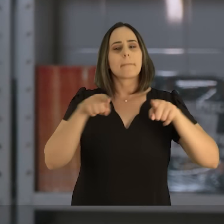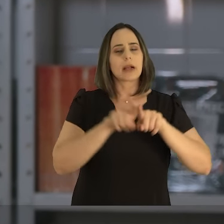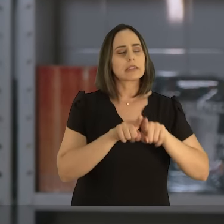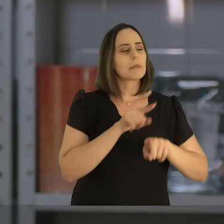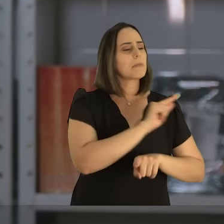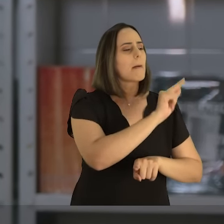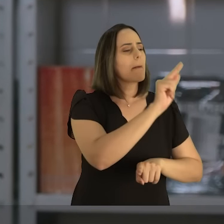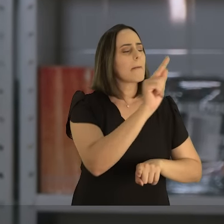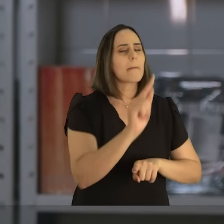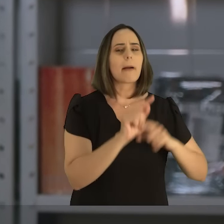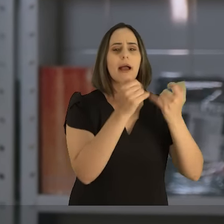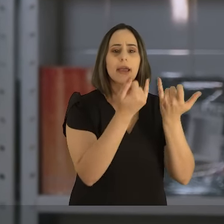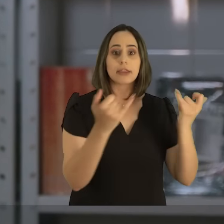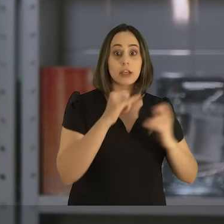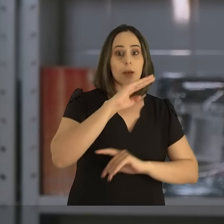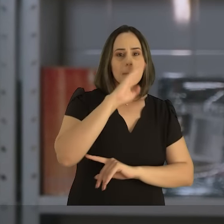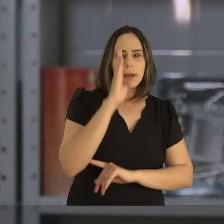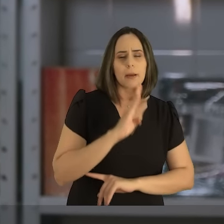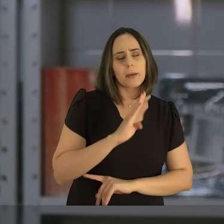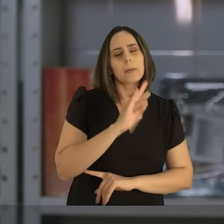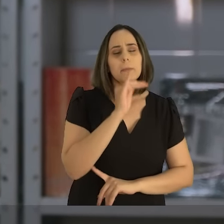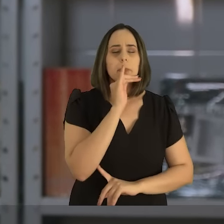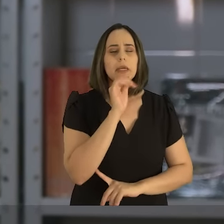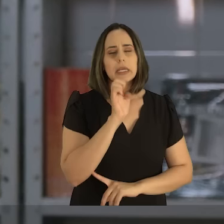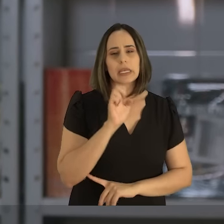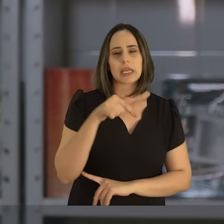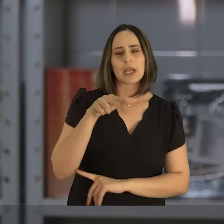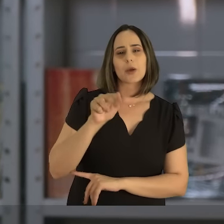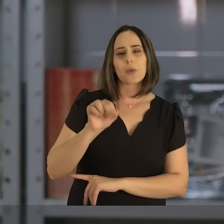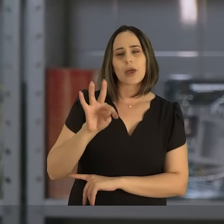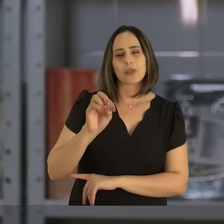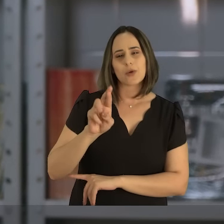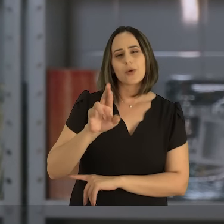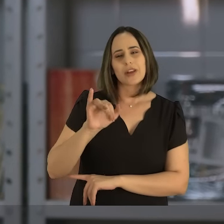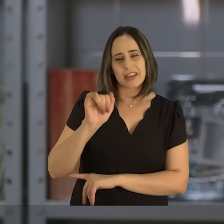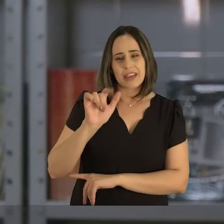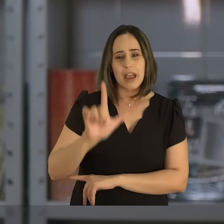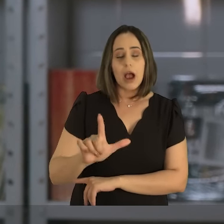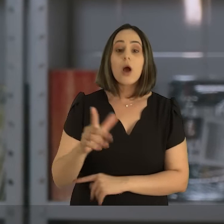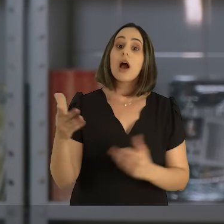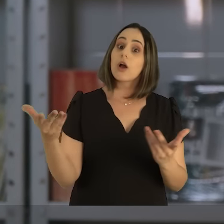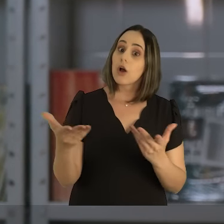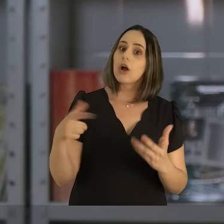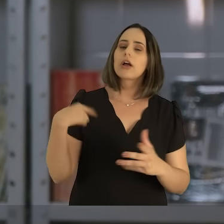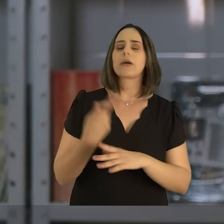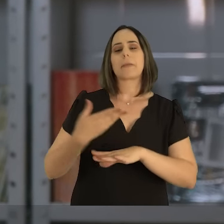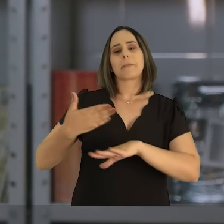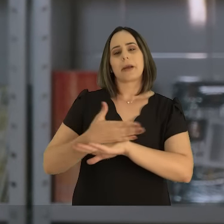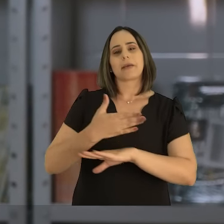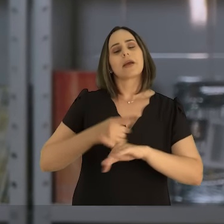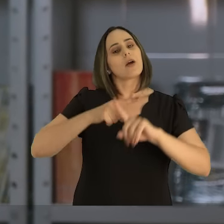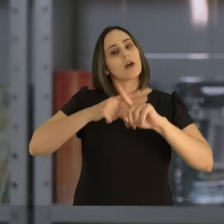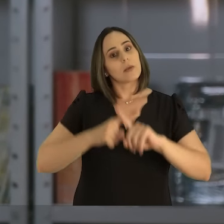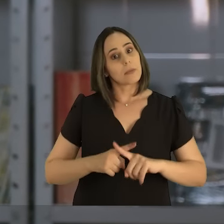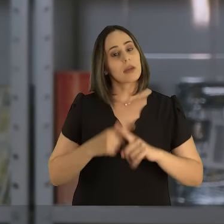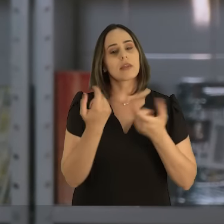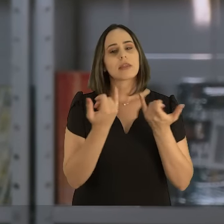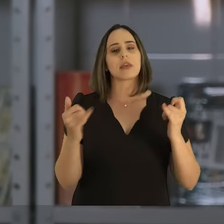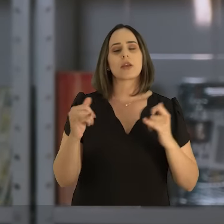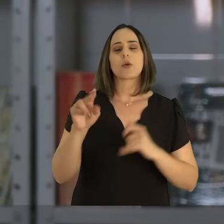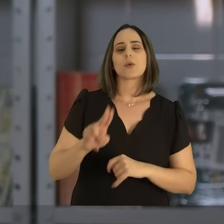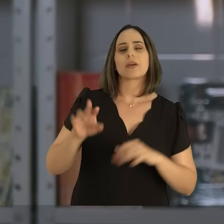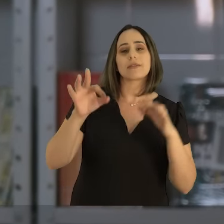parceria com diversas distribuidoras do Brasil, em especial a Equatorial, nós estamos participando da Olimpíada de Eficiência